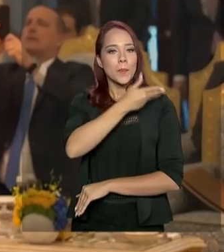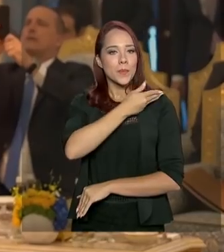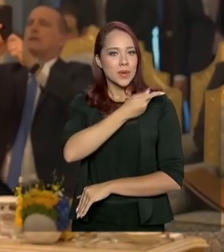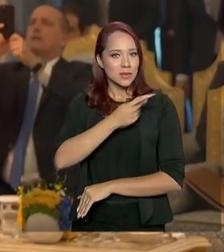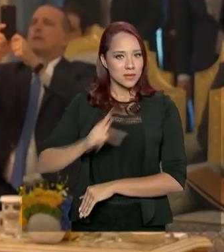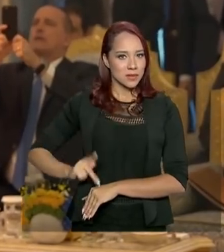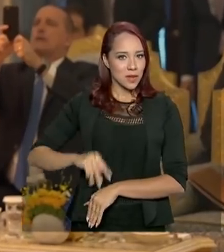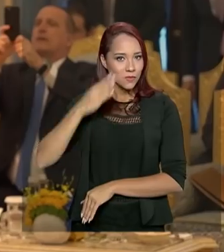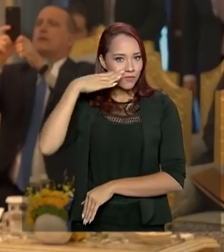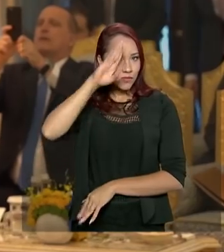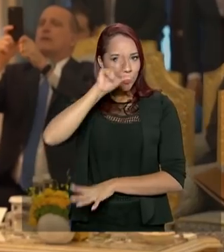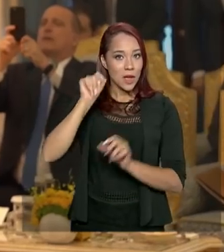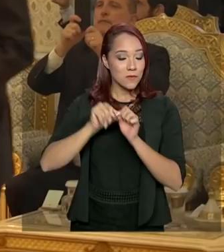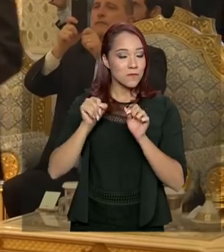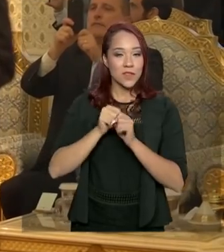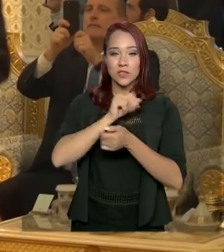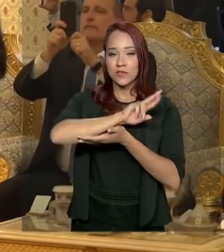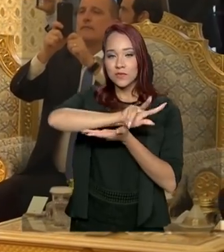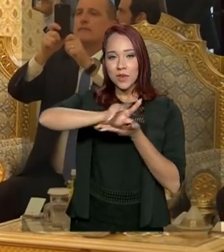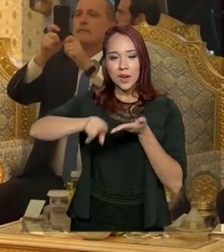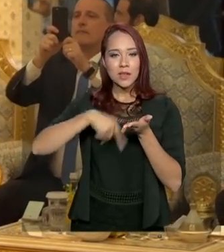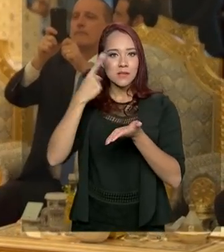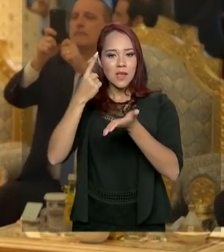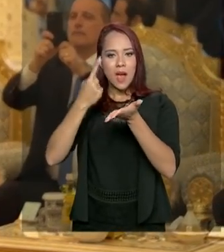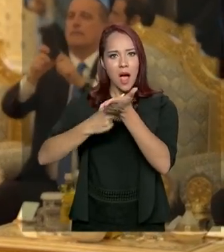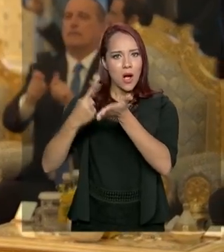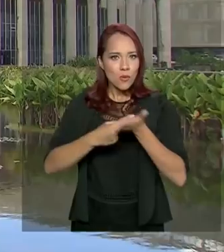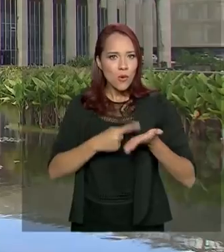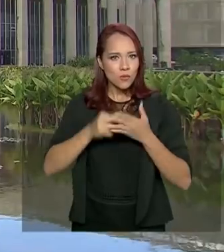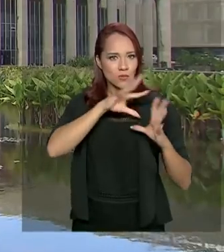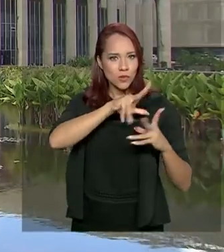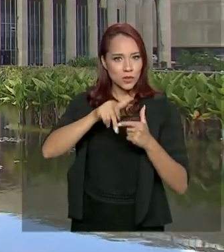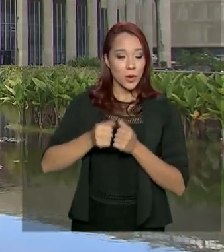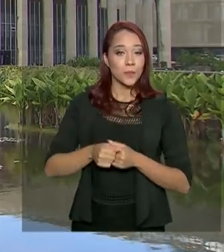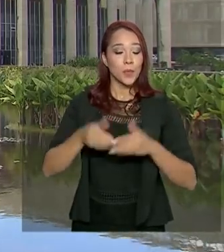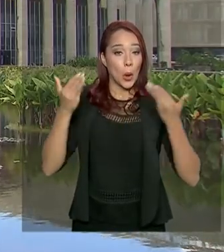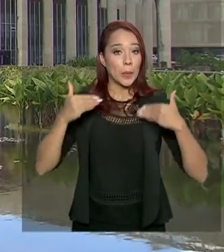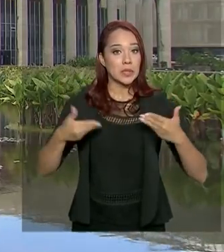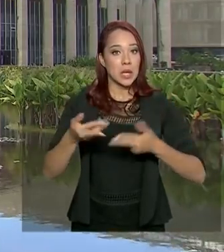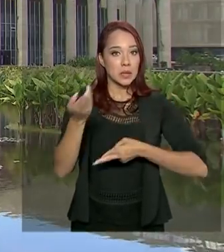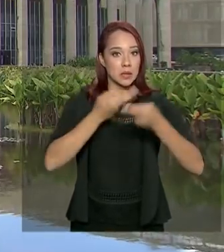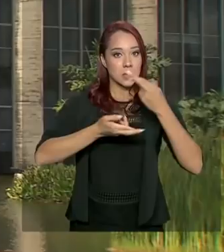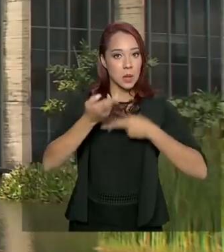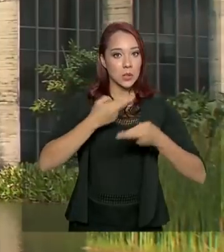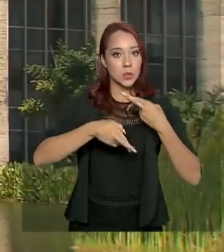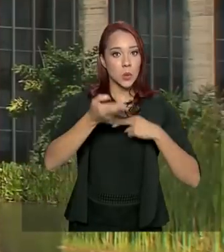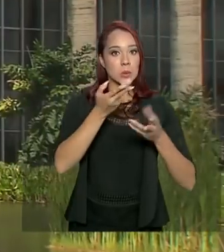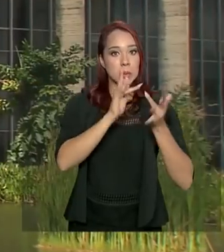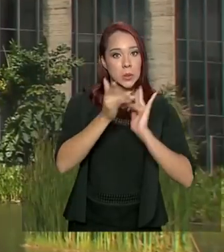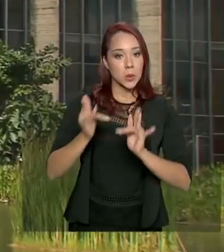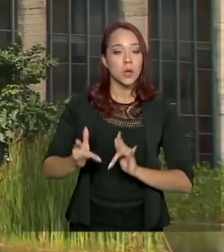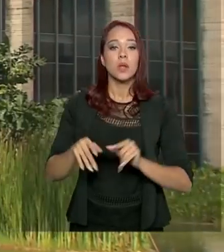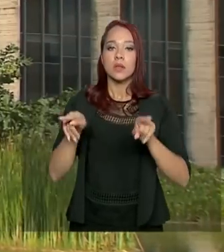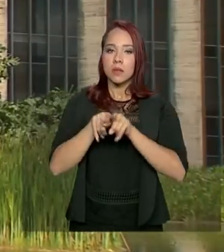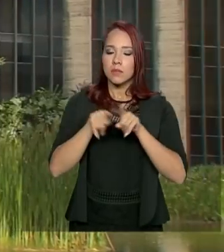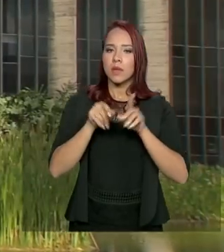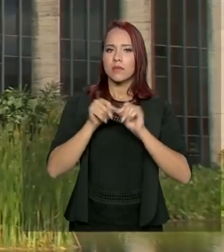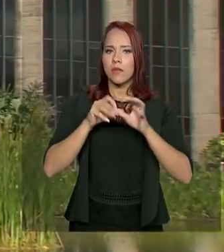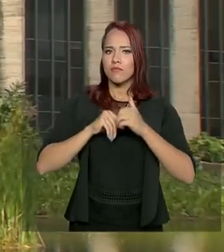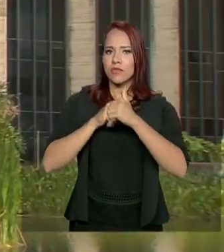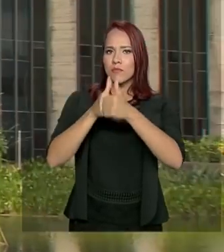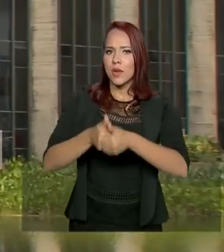Bolsonaro firmou dezenas de acordos internacionais. O Ministério das Relações Exteriores também deu andamento a